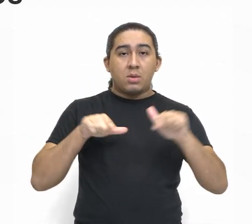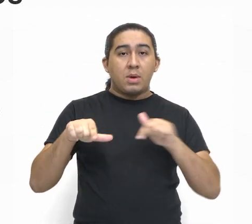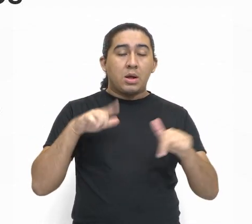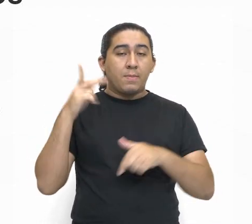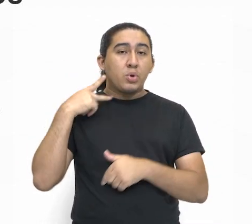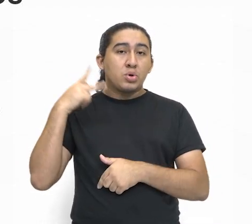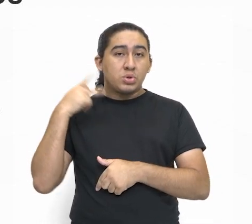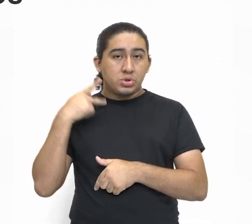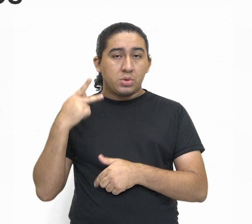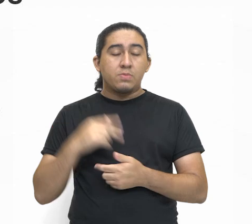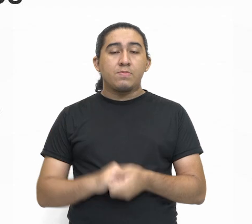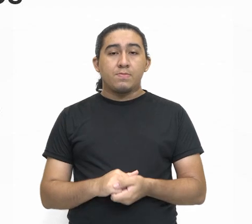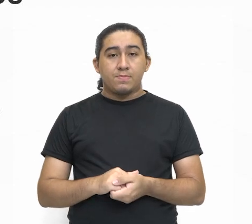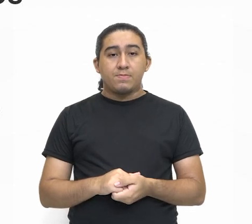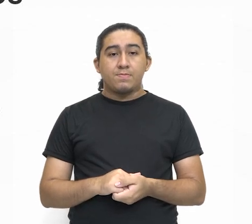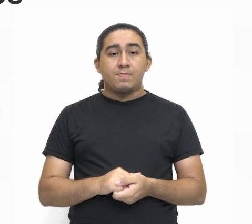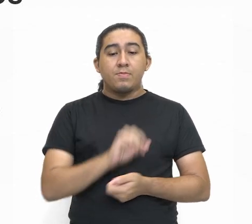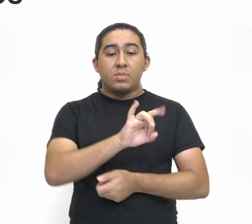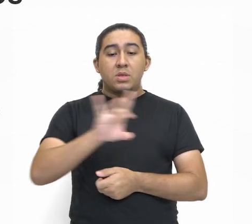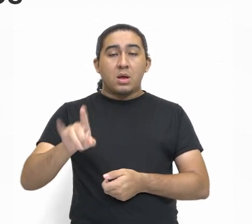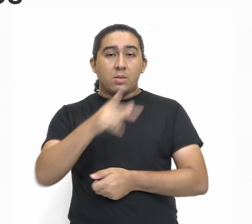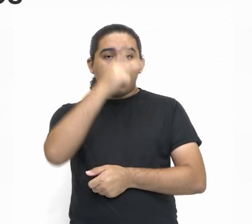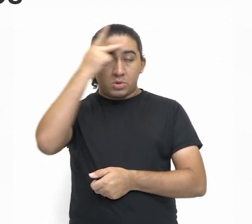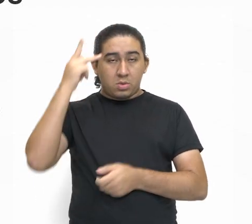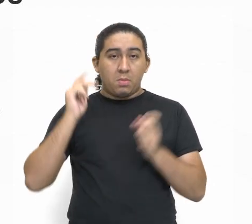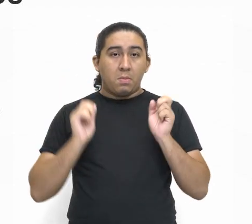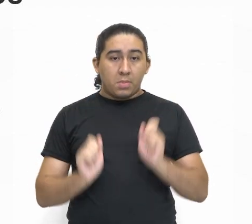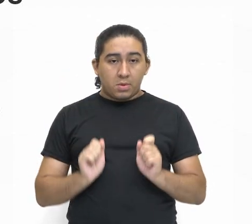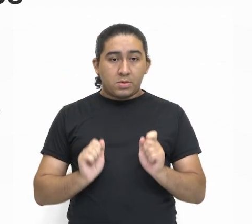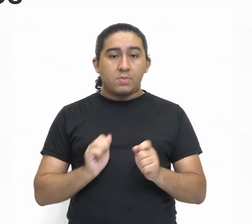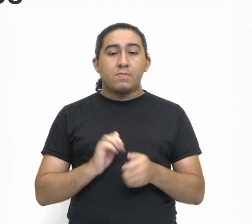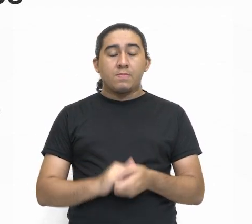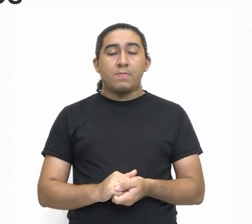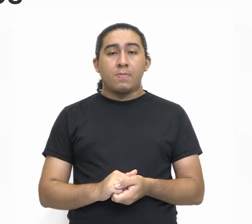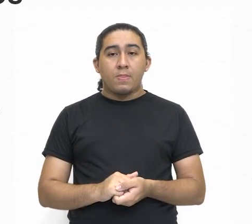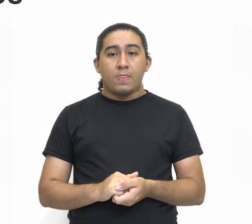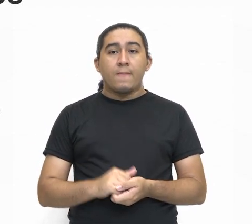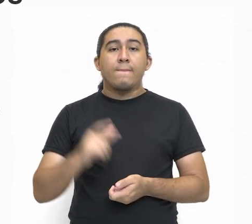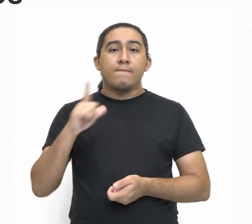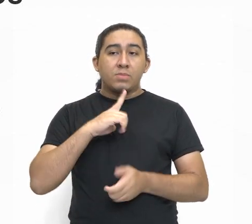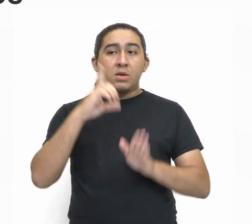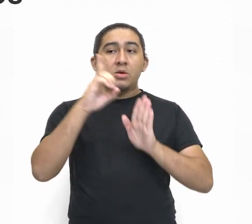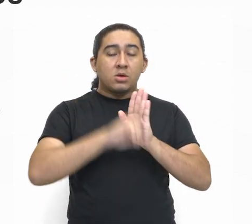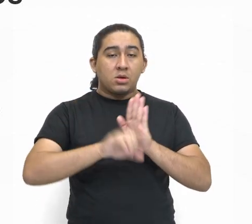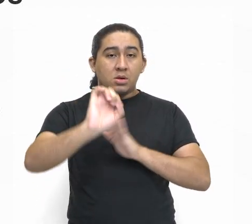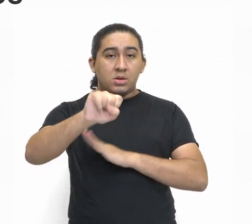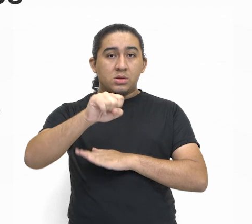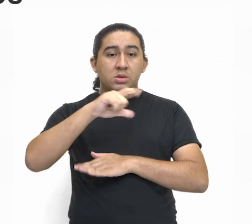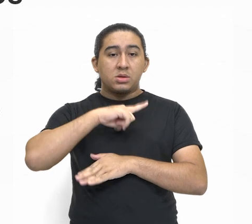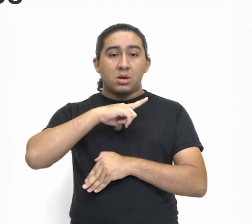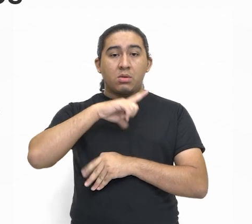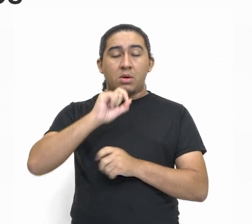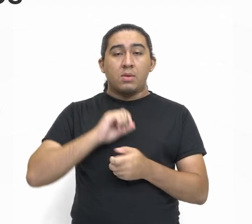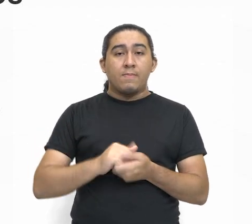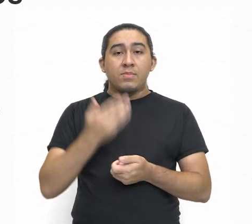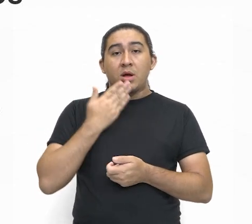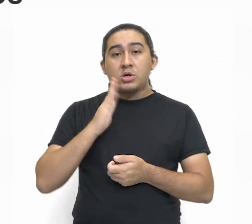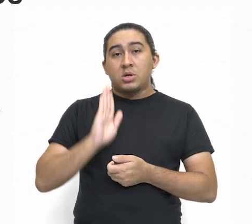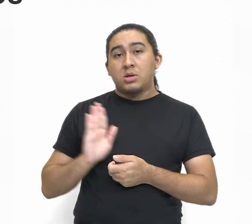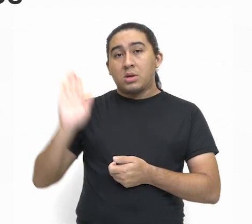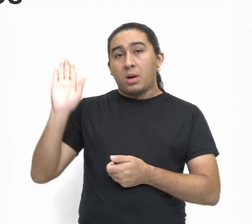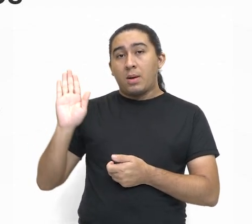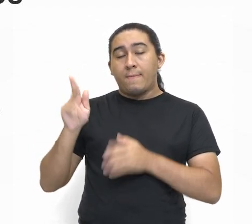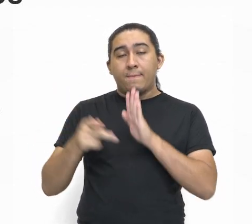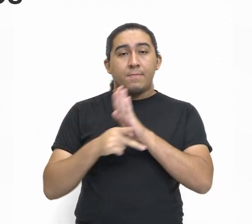Cada um, cada uma, tem direito, também, se quiser se